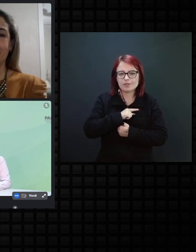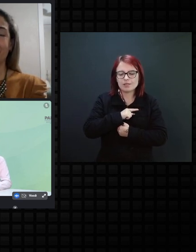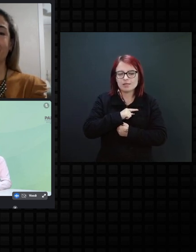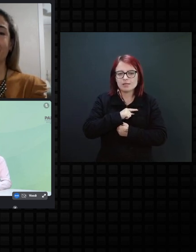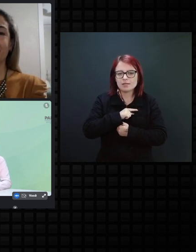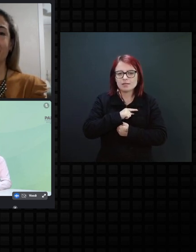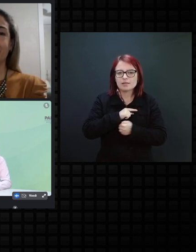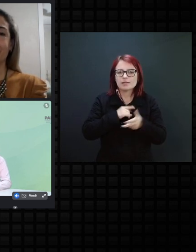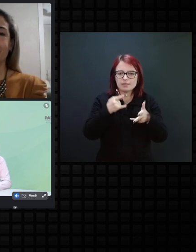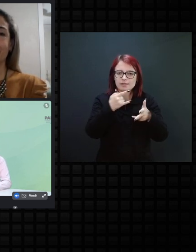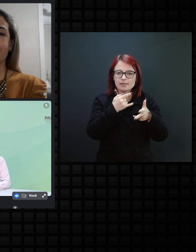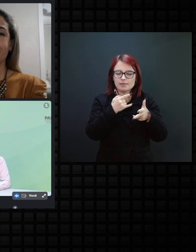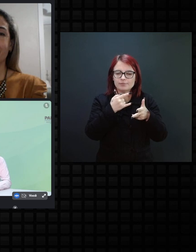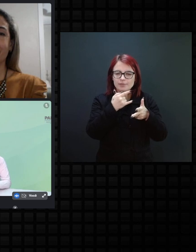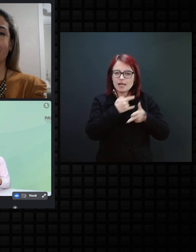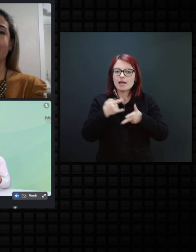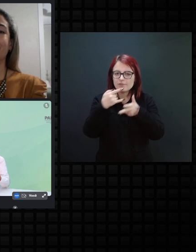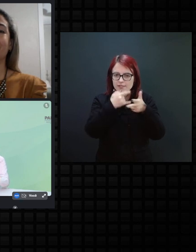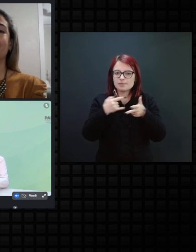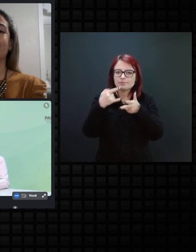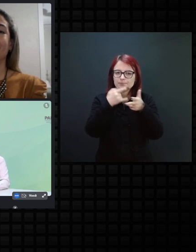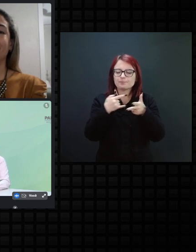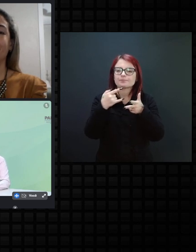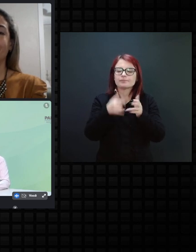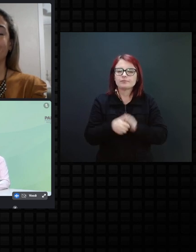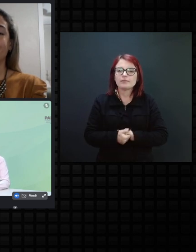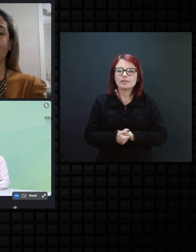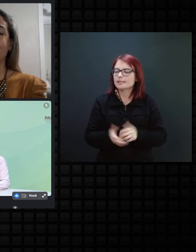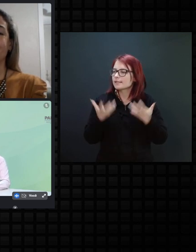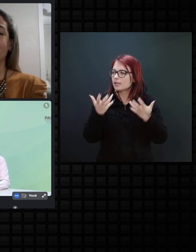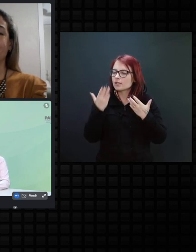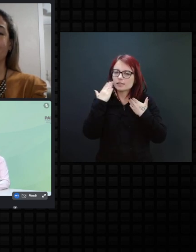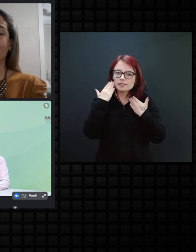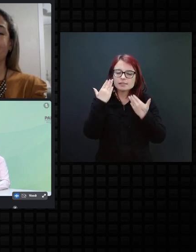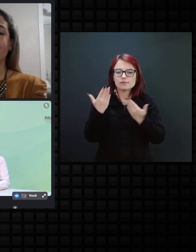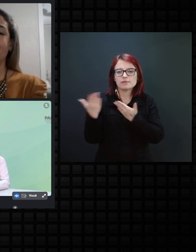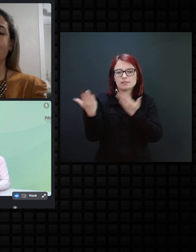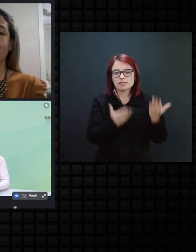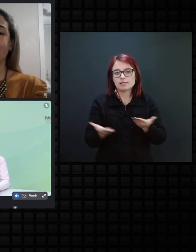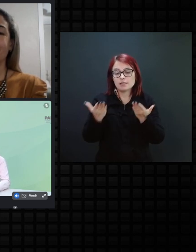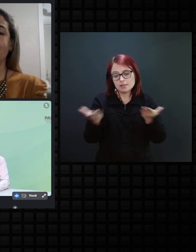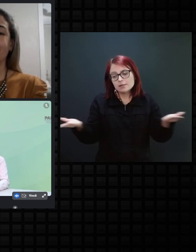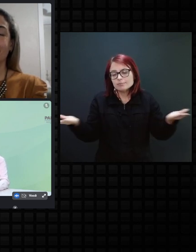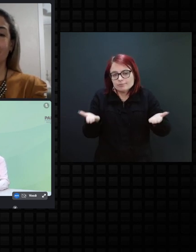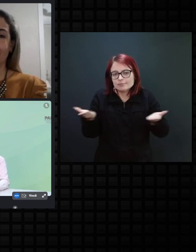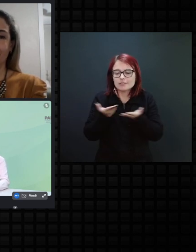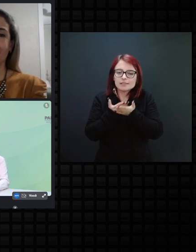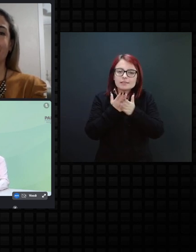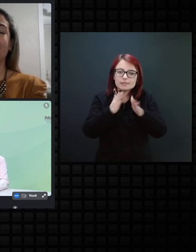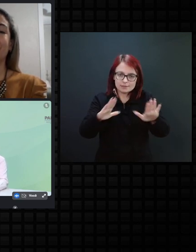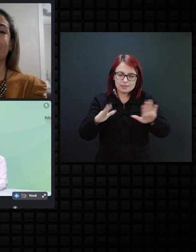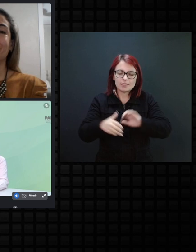Então, agradeço imensamente a todos vocês, e aqui nós encerramos